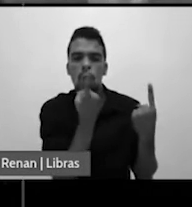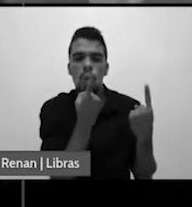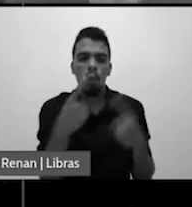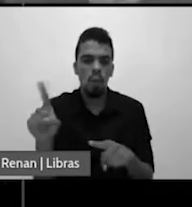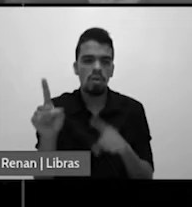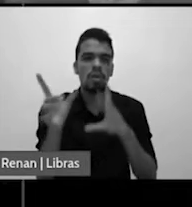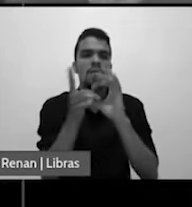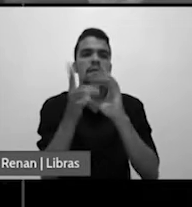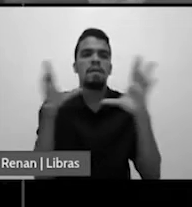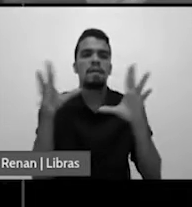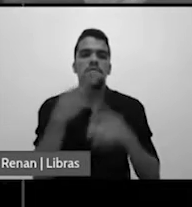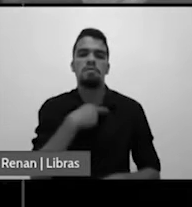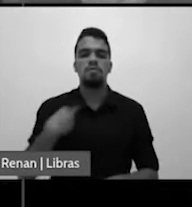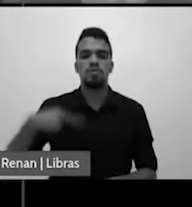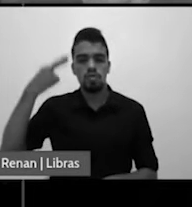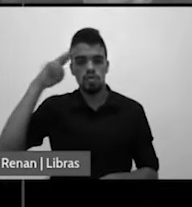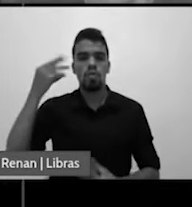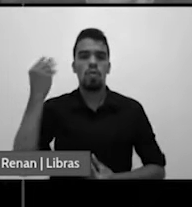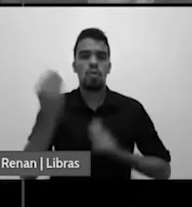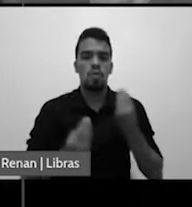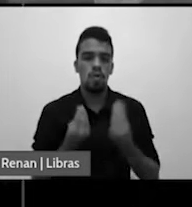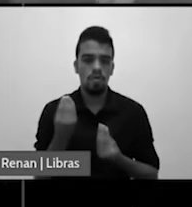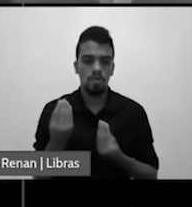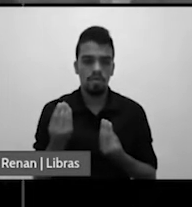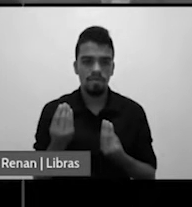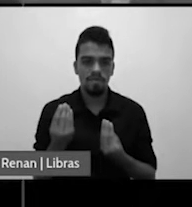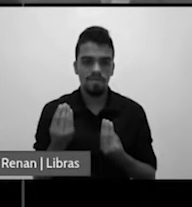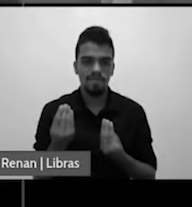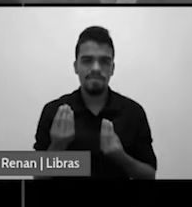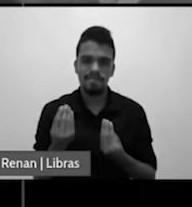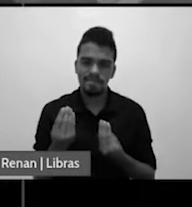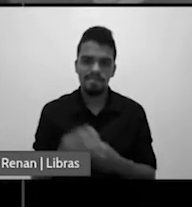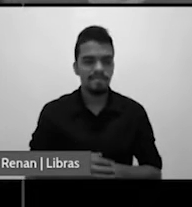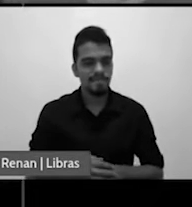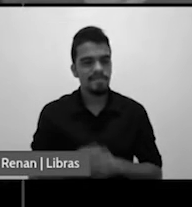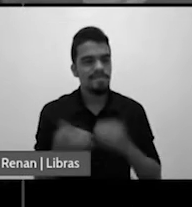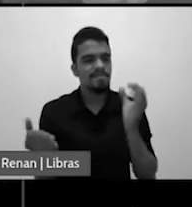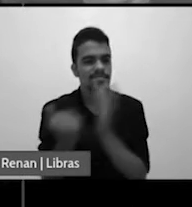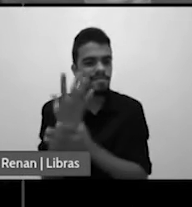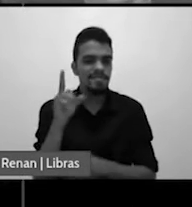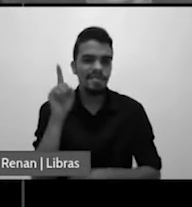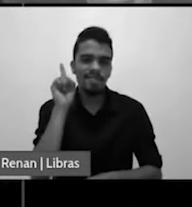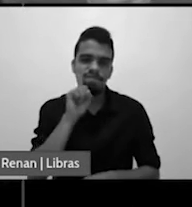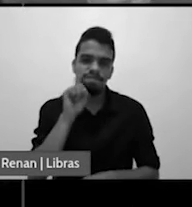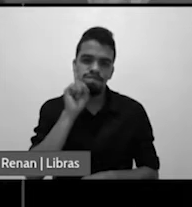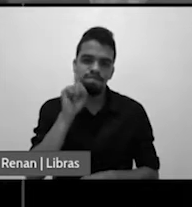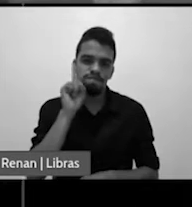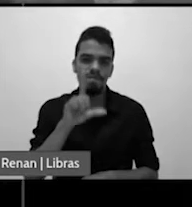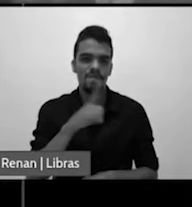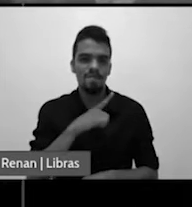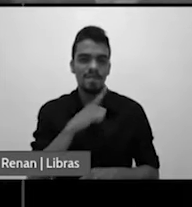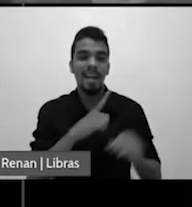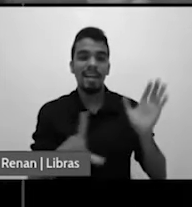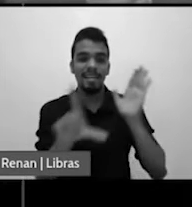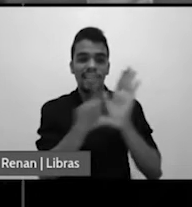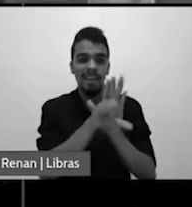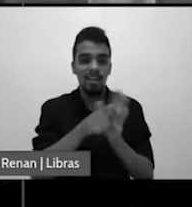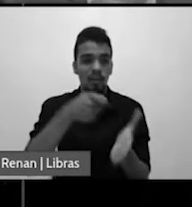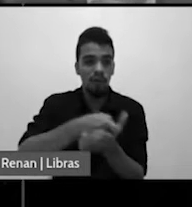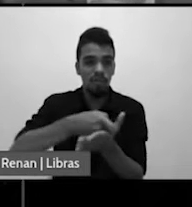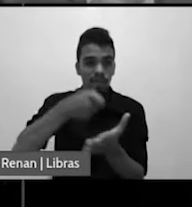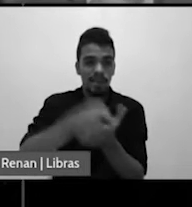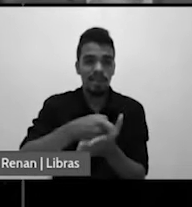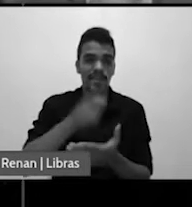da liberdade. Então, aqui está no nascimento dos Estados Unidos uma lei dominical era o objetivo